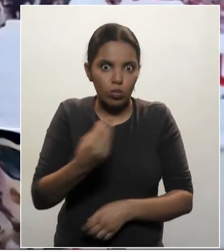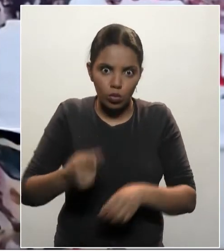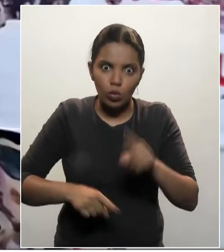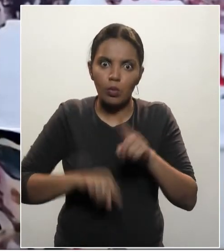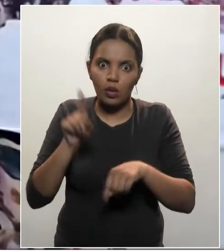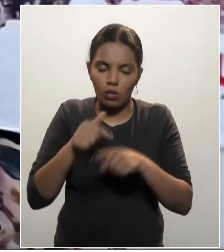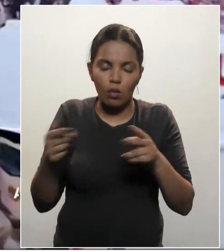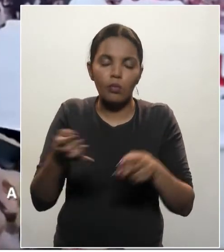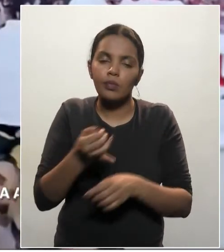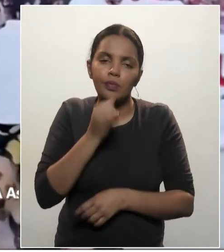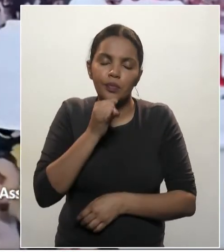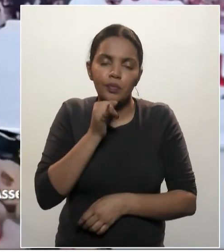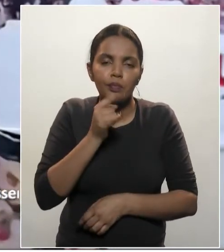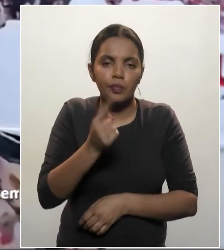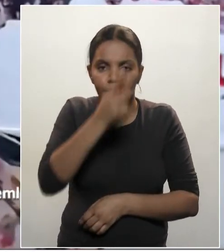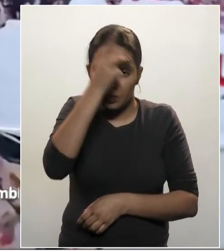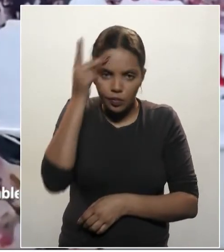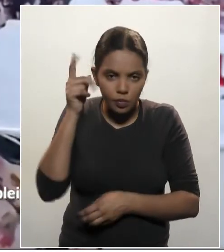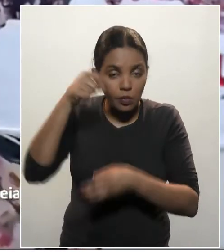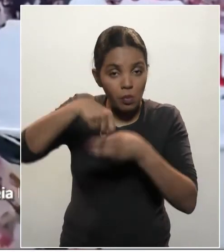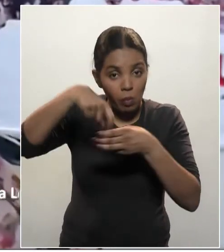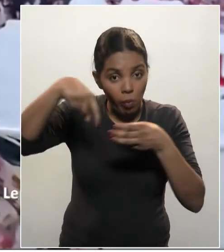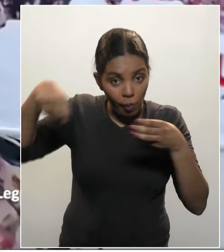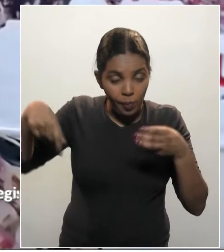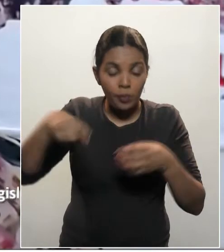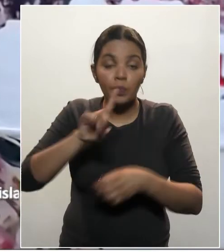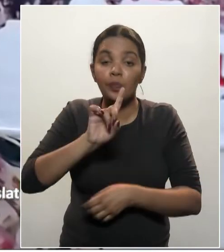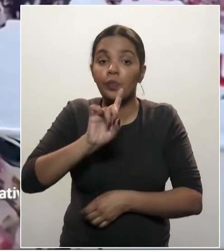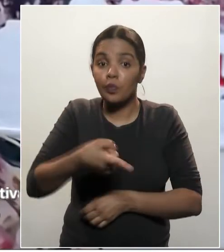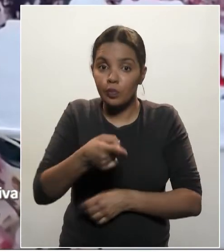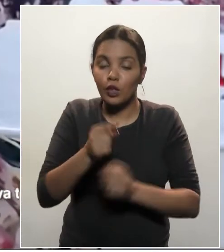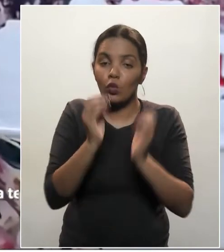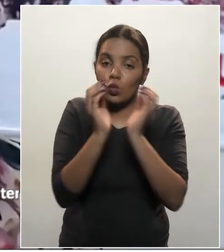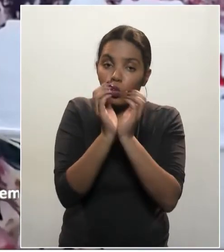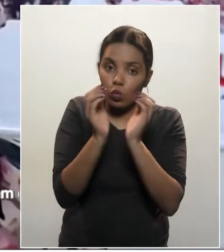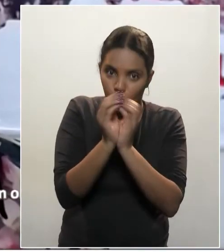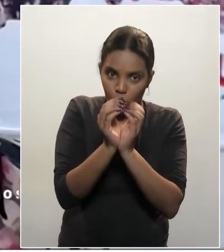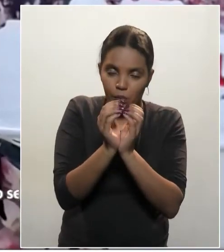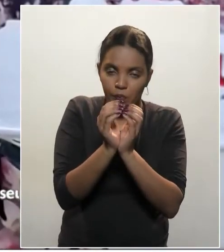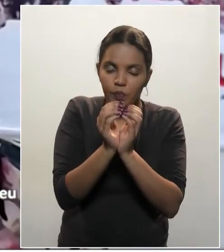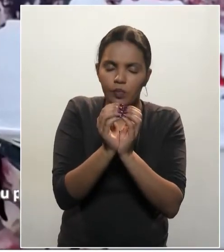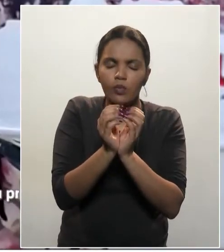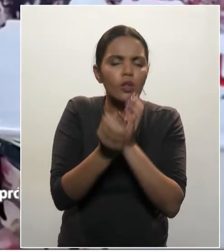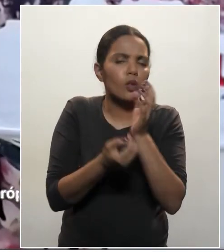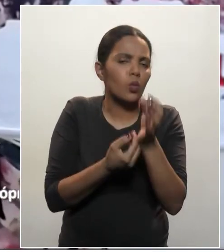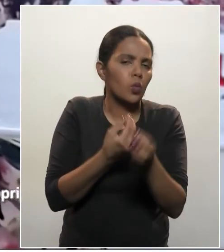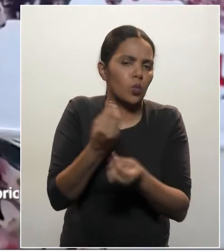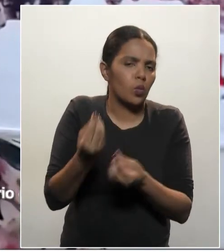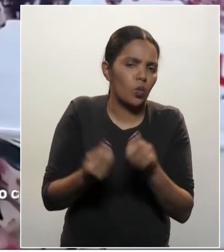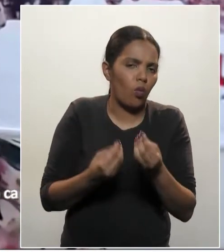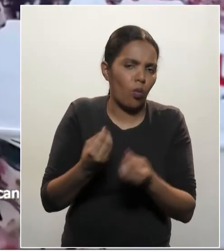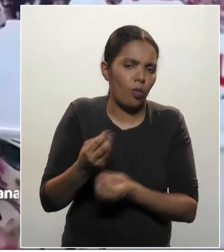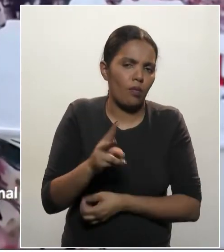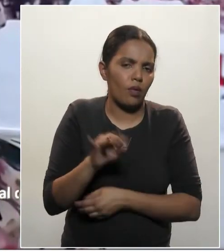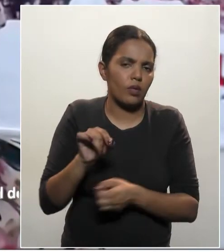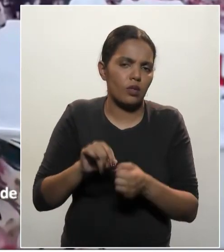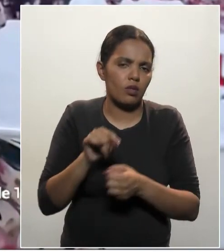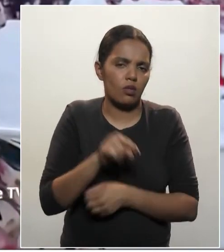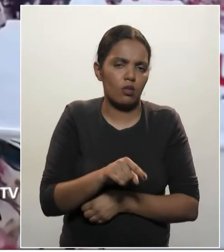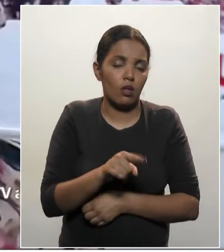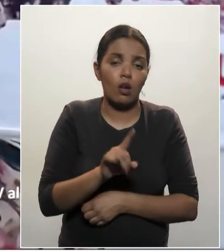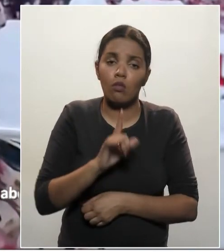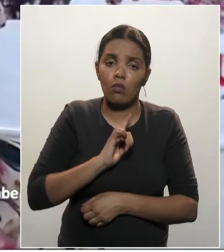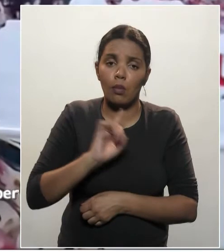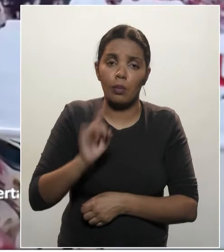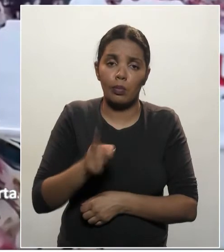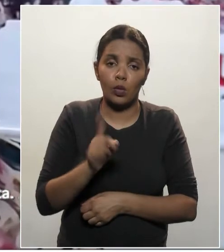Um exemplo, um agricultor que plantou mil pés de brócolis, mil pés de couve-flor. Como que ele vai, o que ele vai fazer com esses mil